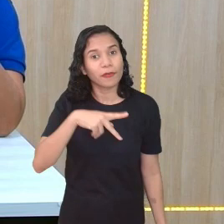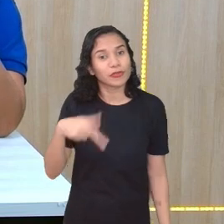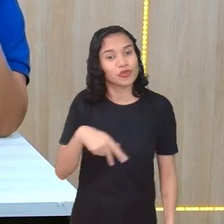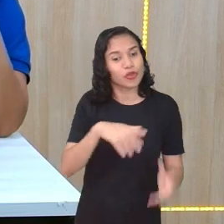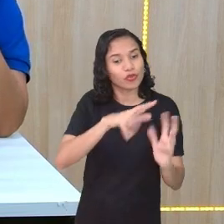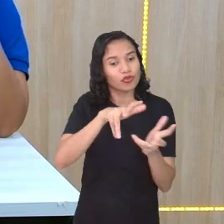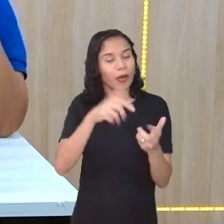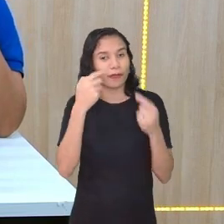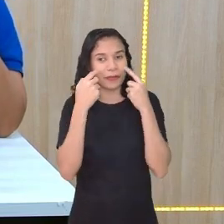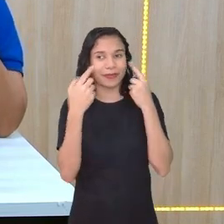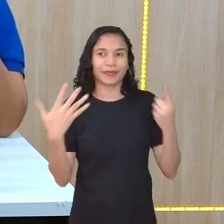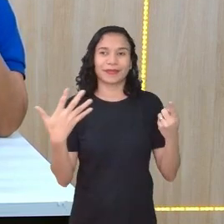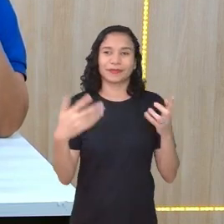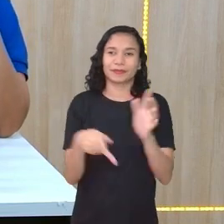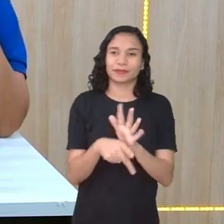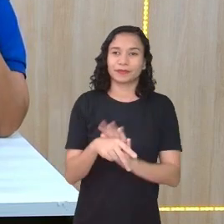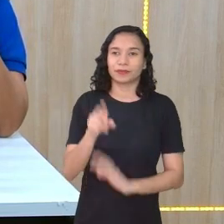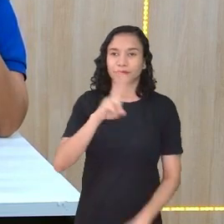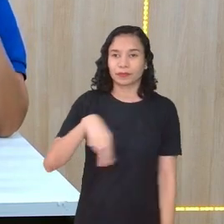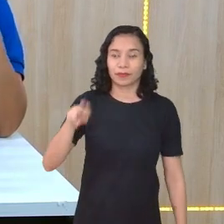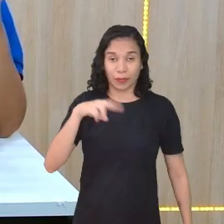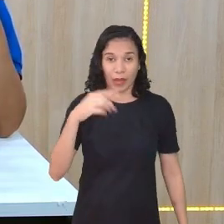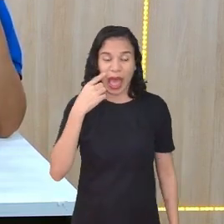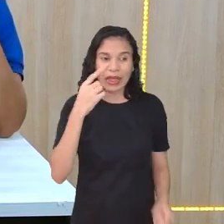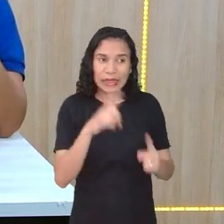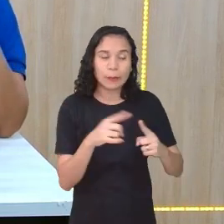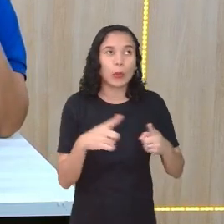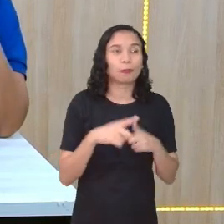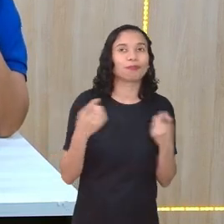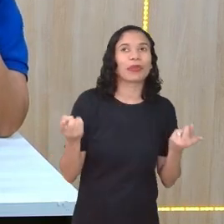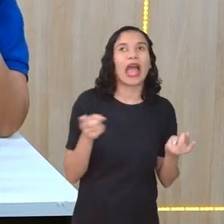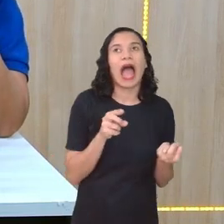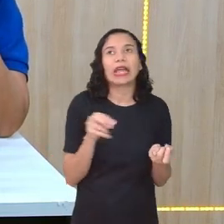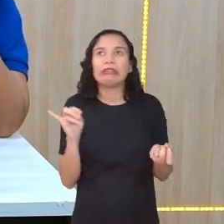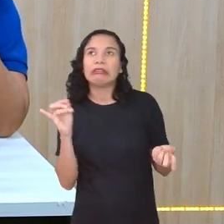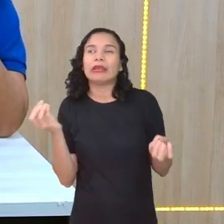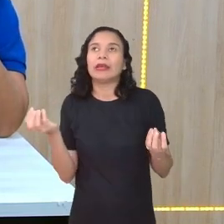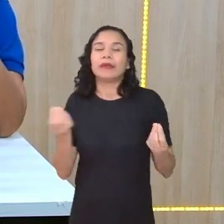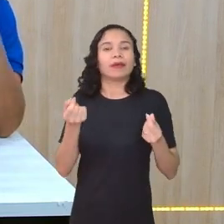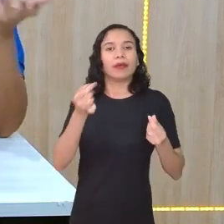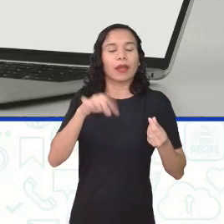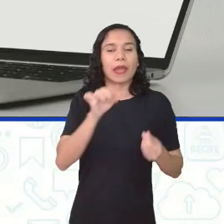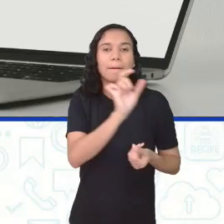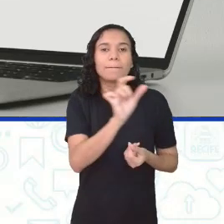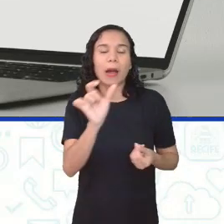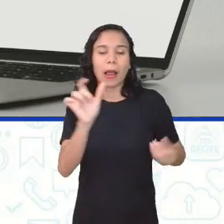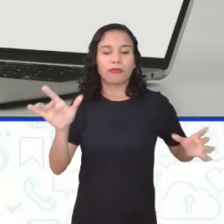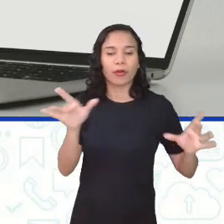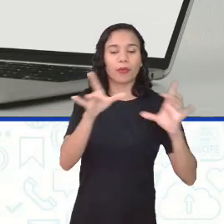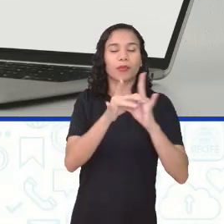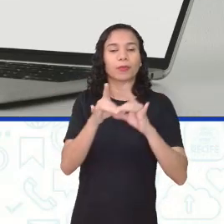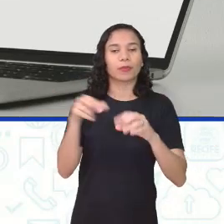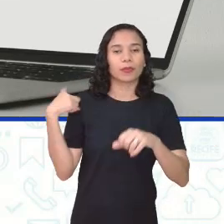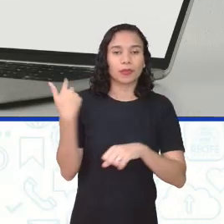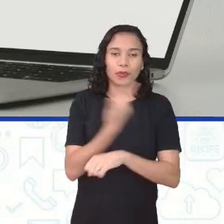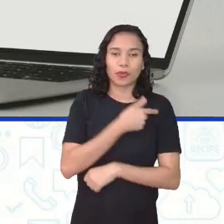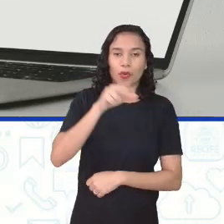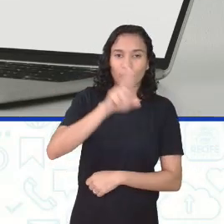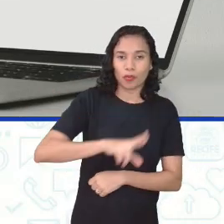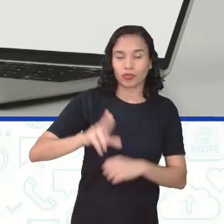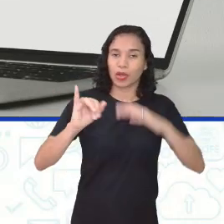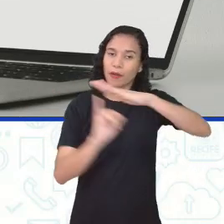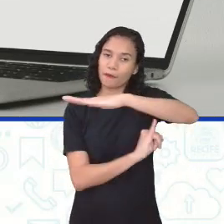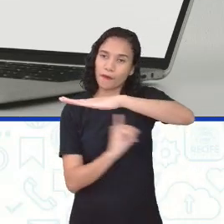aqui? Expressões como tipo assim e daí são conectivos e palavras de transição que usamos de maneira